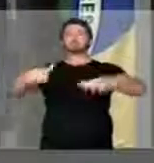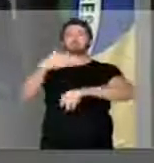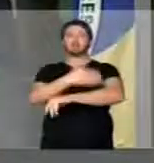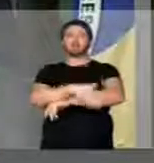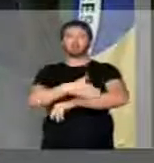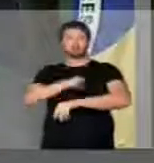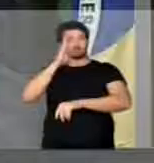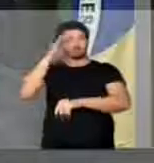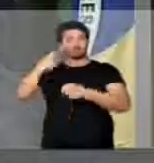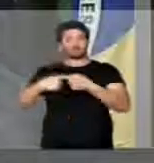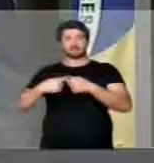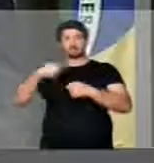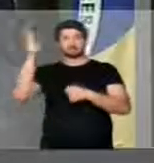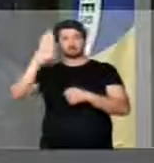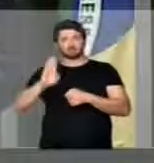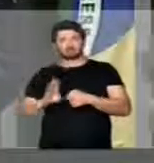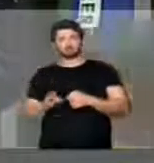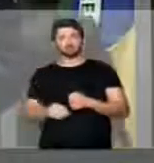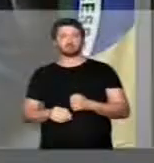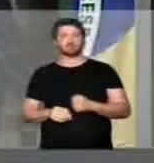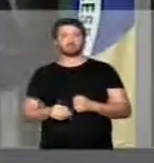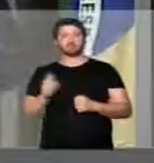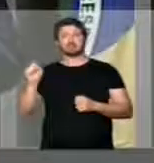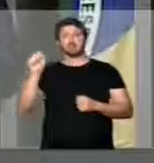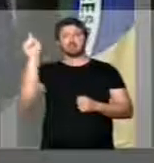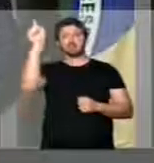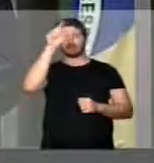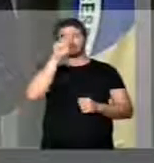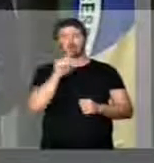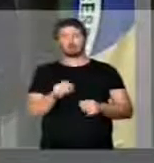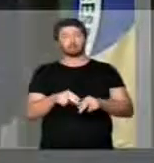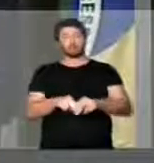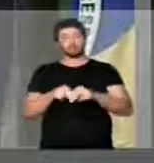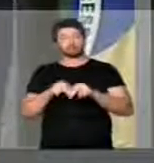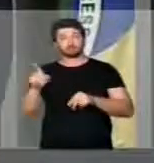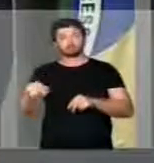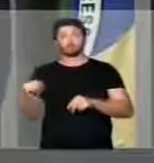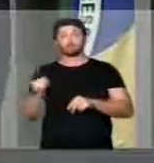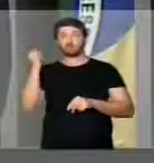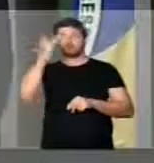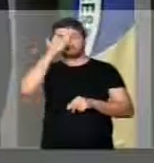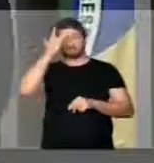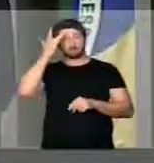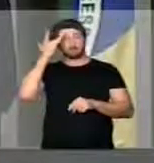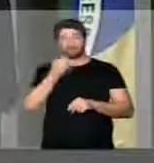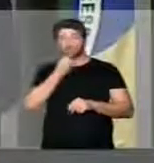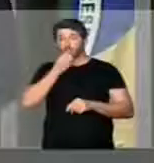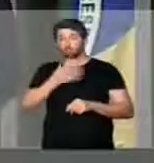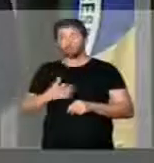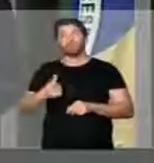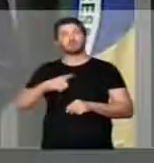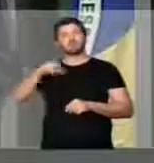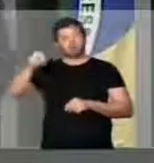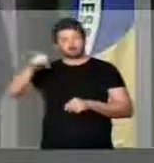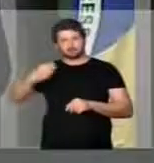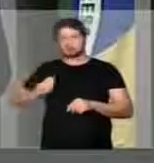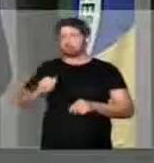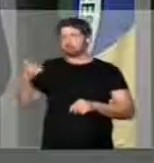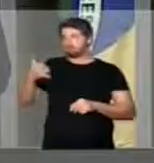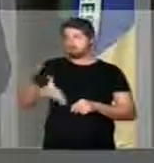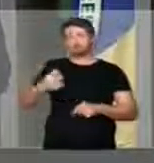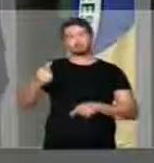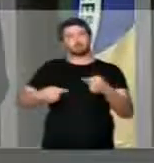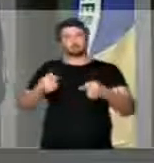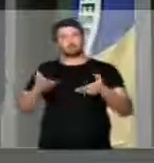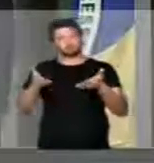municípios brasileiros. É por isso que é tão importante que as pessoas de bem possam, sim, participar da política.